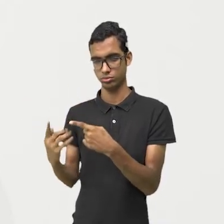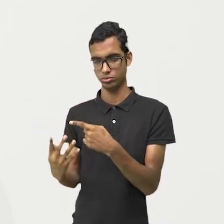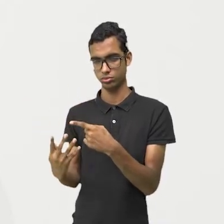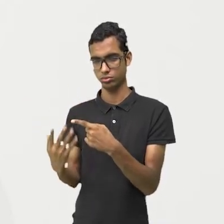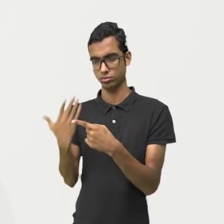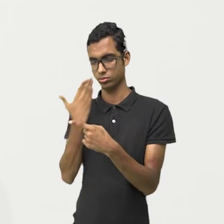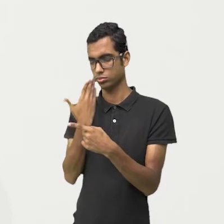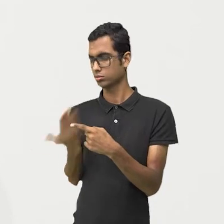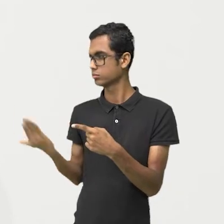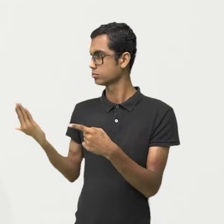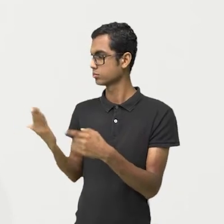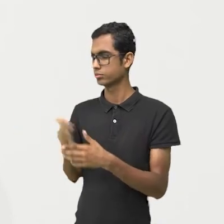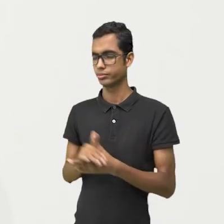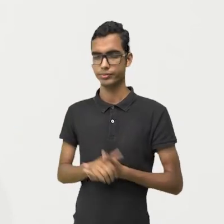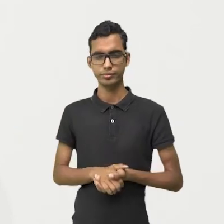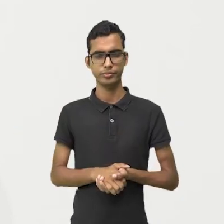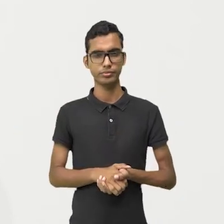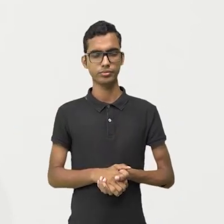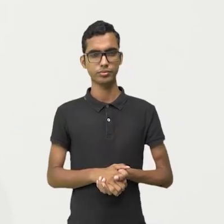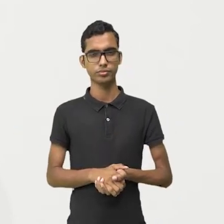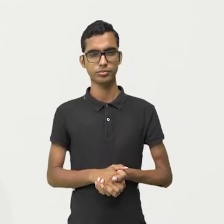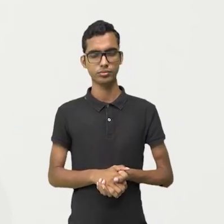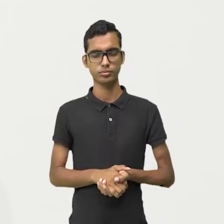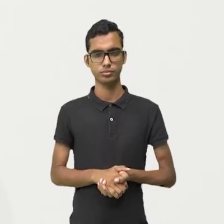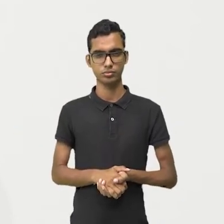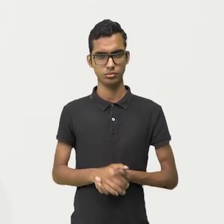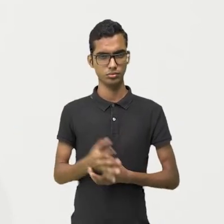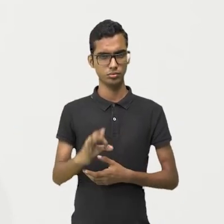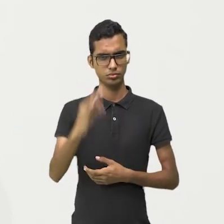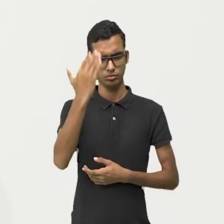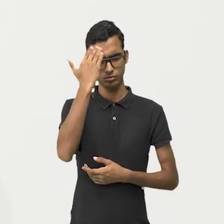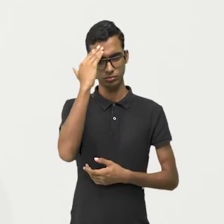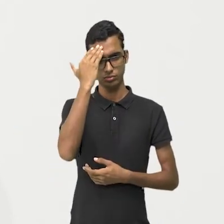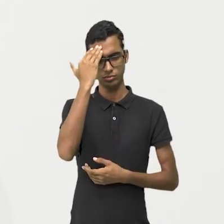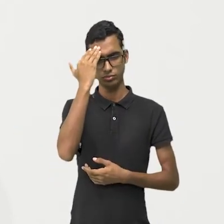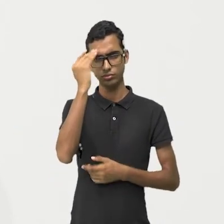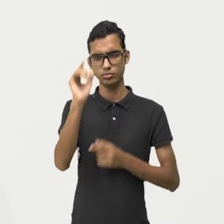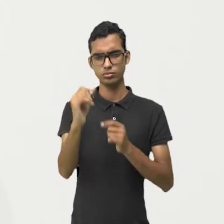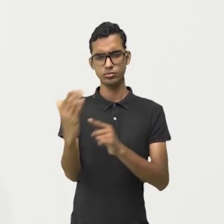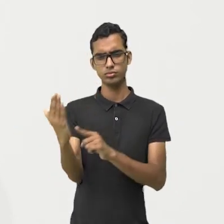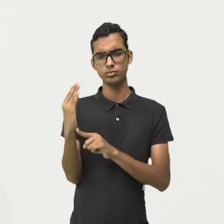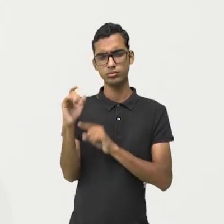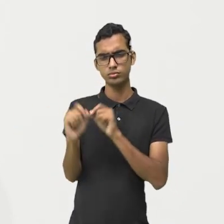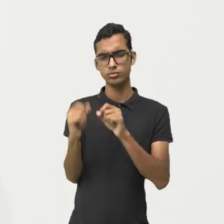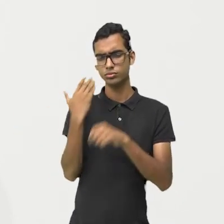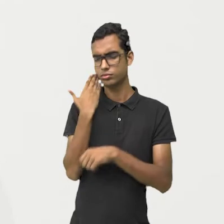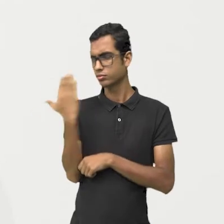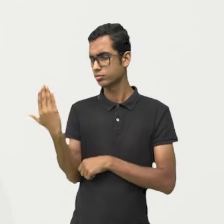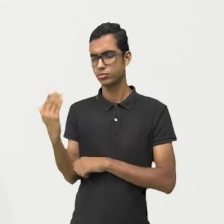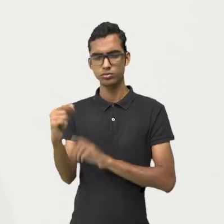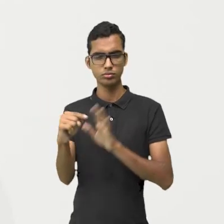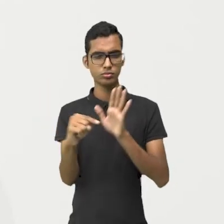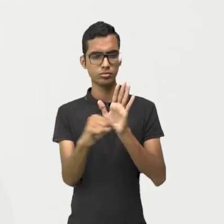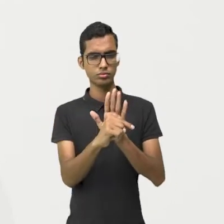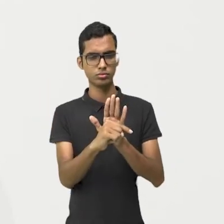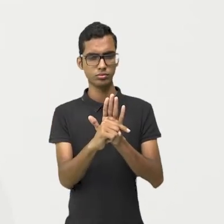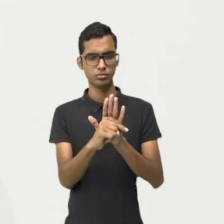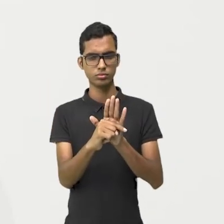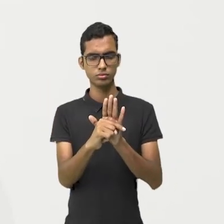dividido por 4, certo? Isso vai me dar, então, ó, menos